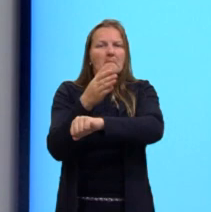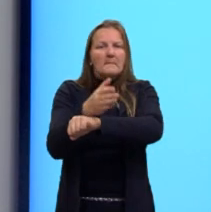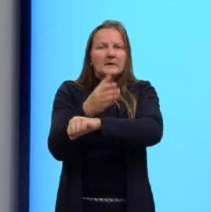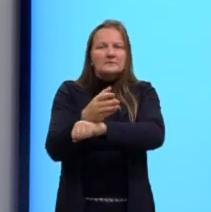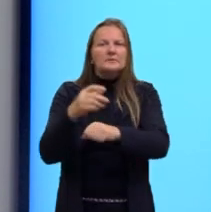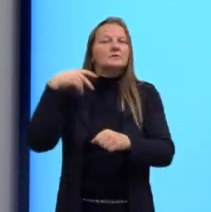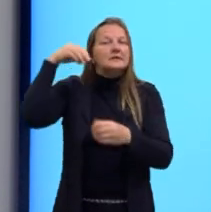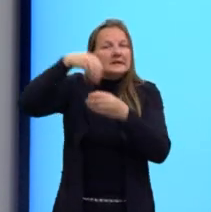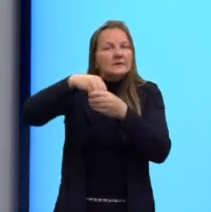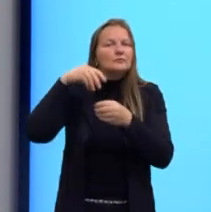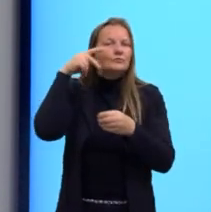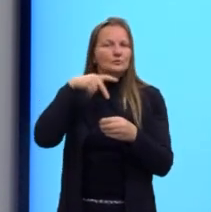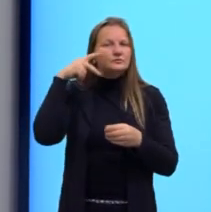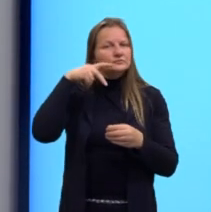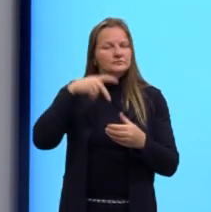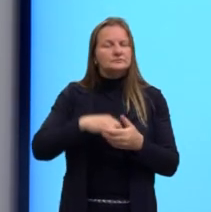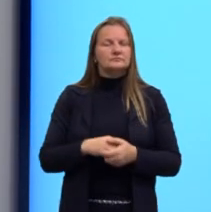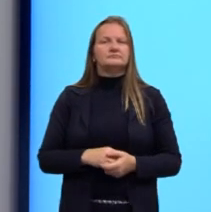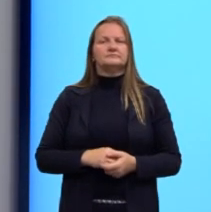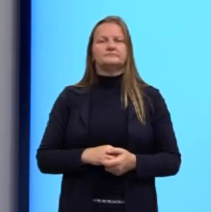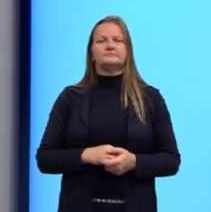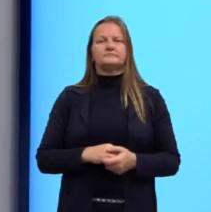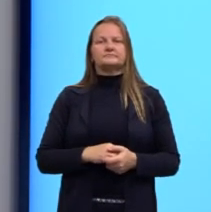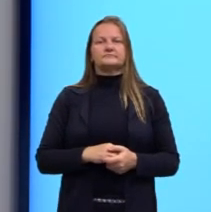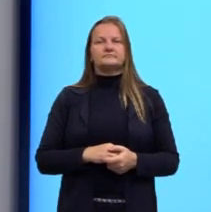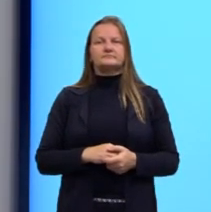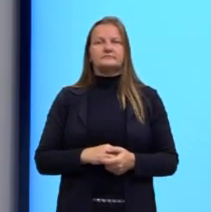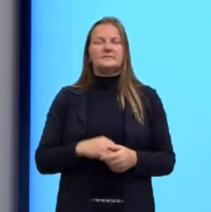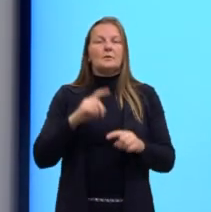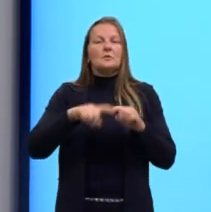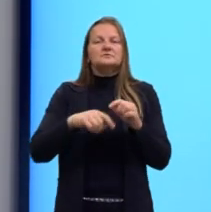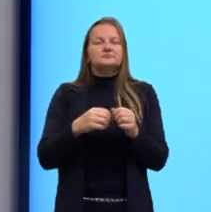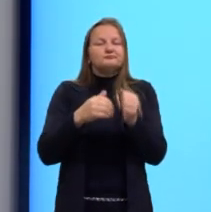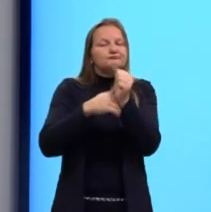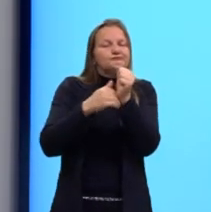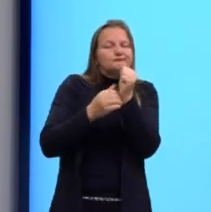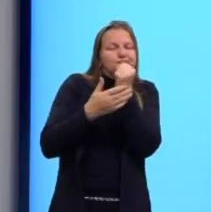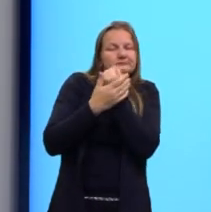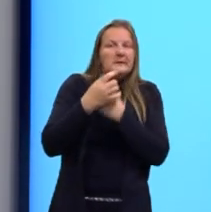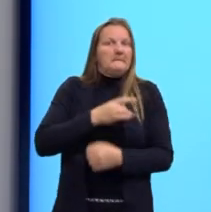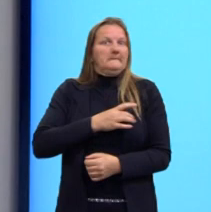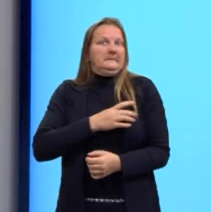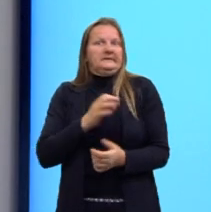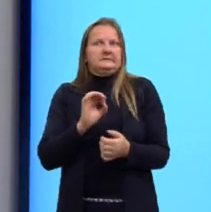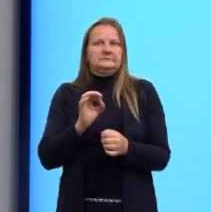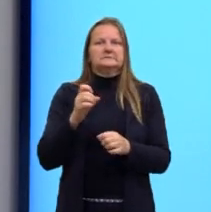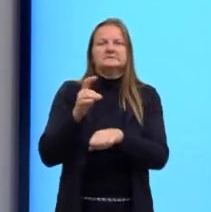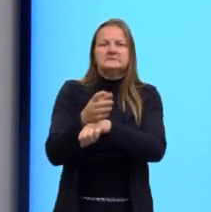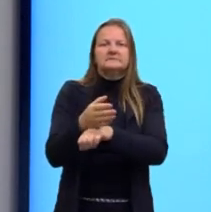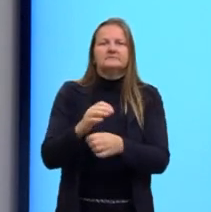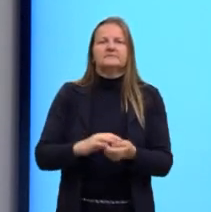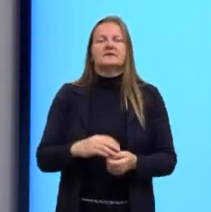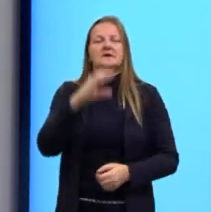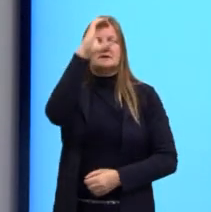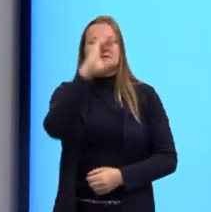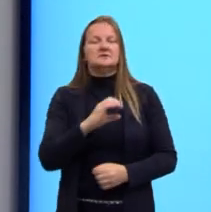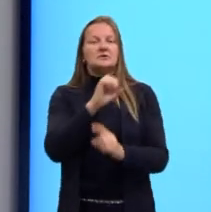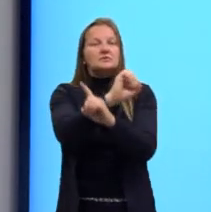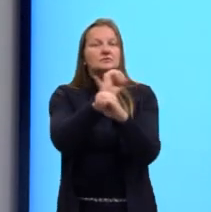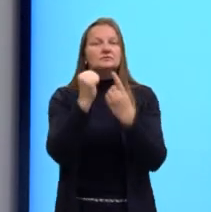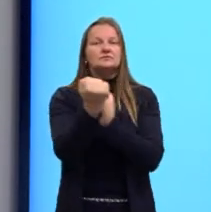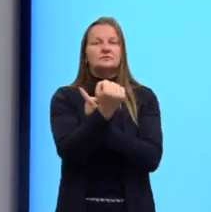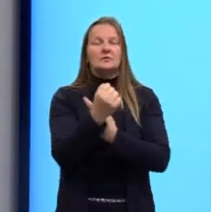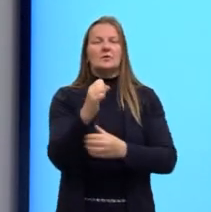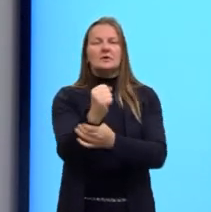na política. Portanto, não temos por que nos omitir ou termos medo dessa participação. A cidadania social.